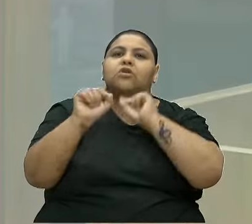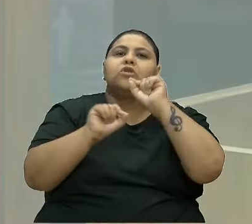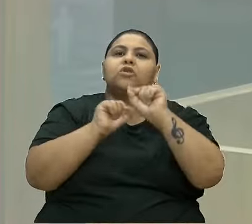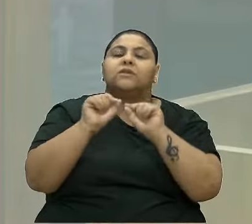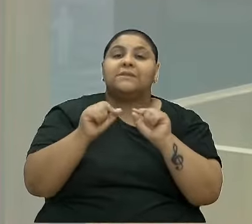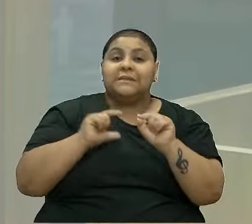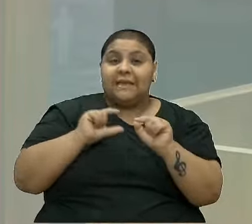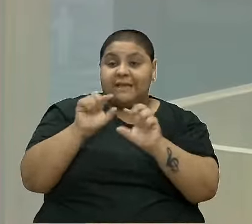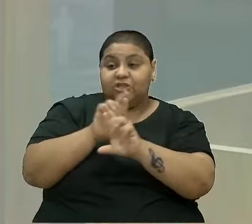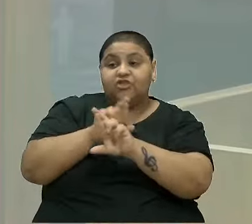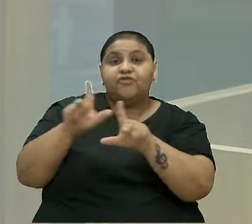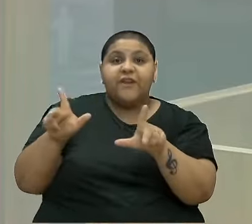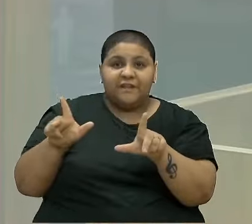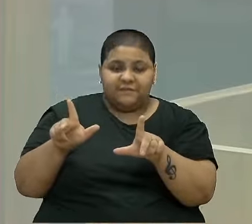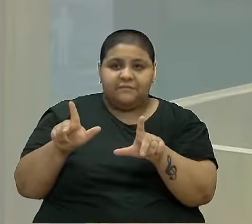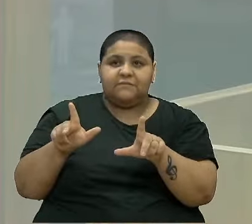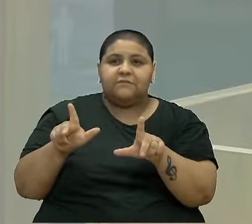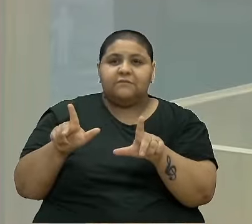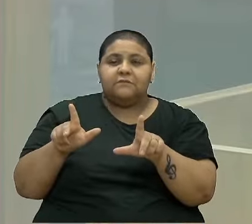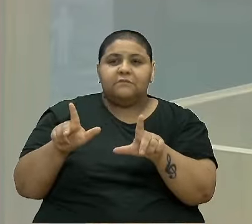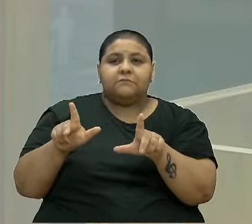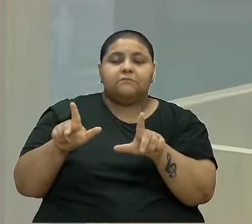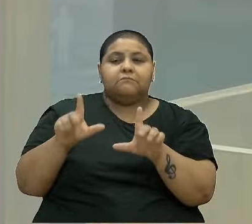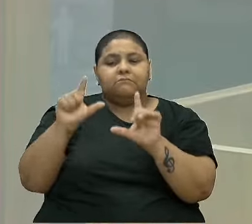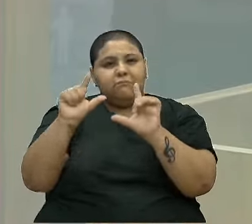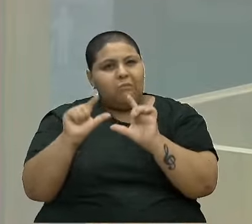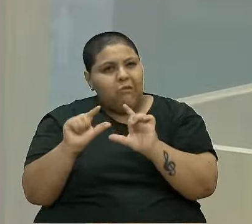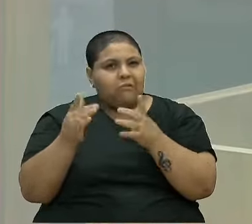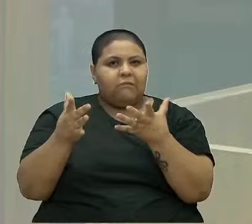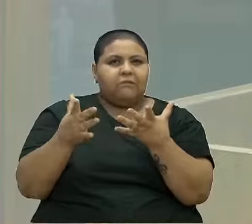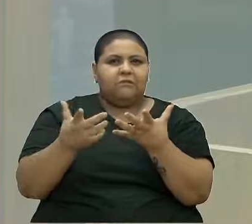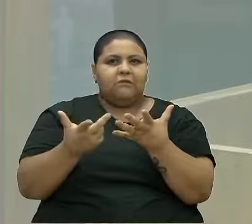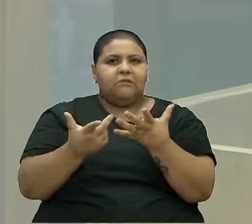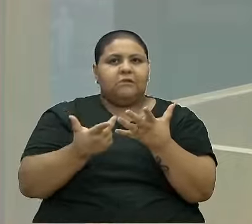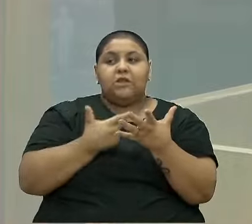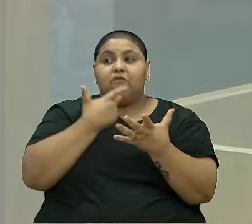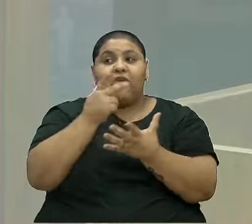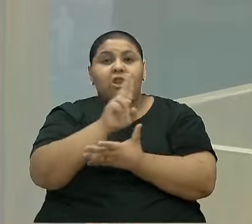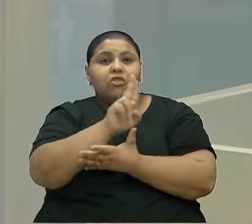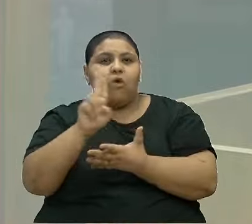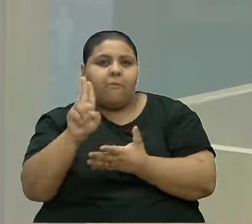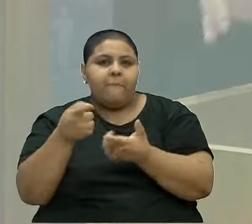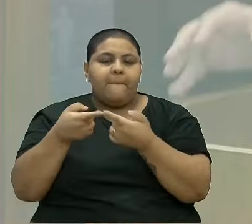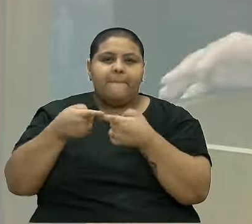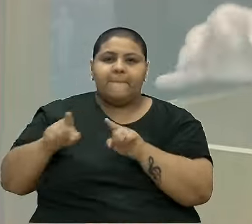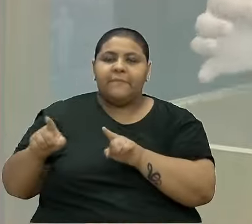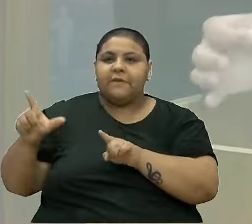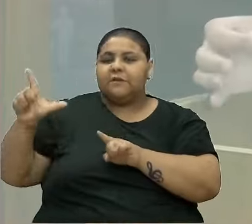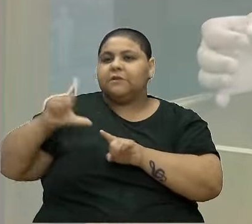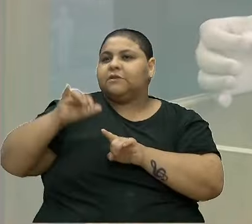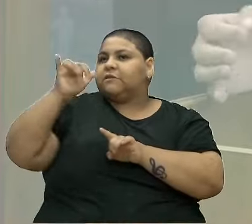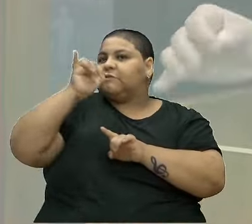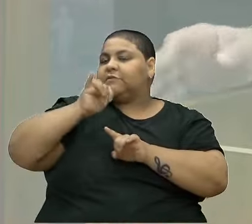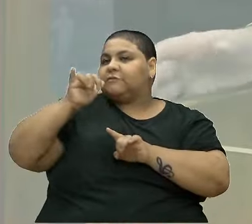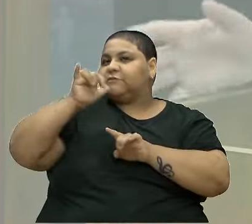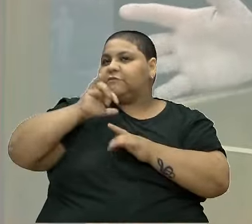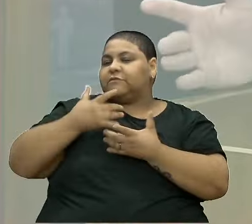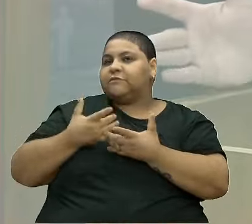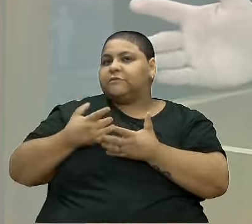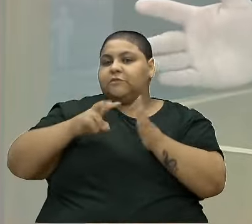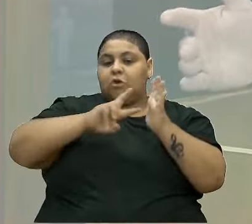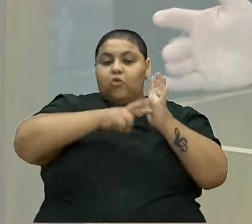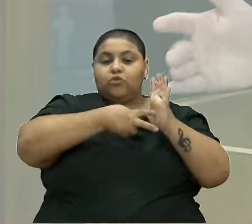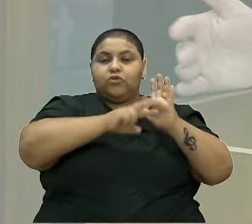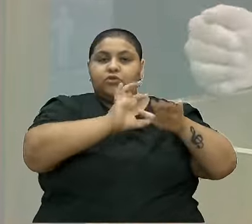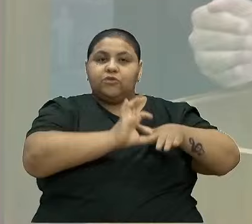divergências, há poucos aqui, eu não quero citar o nome, mas teve, por exemplo, um sindicato